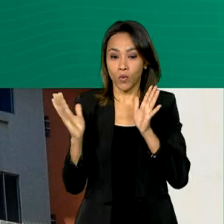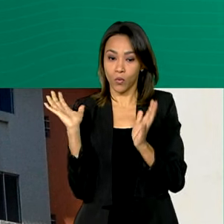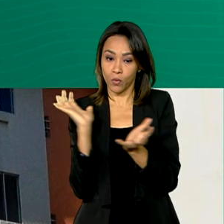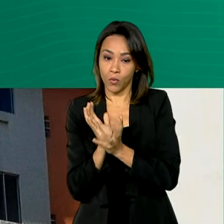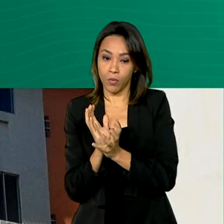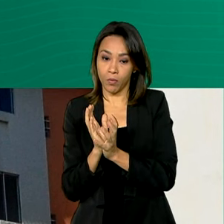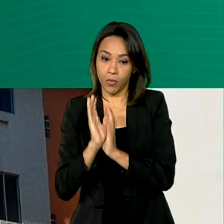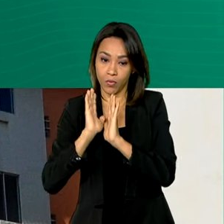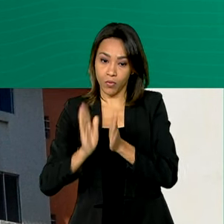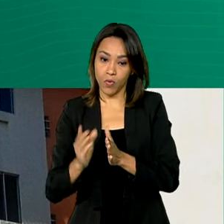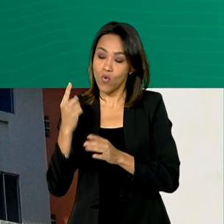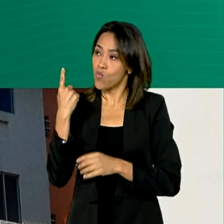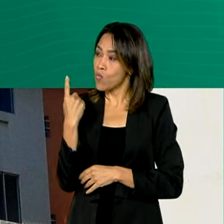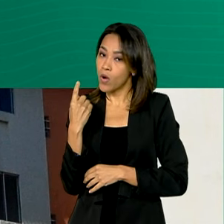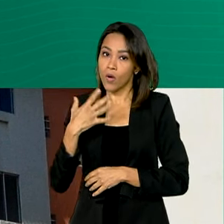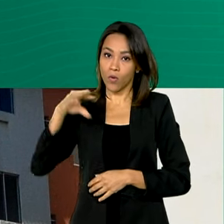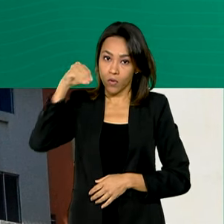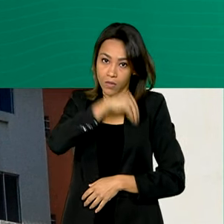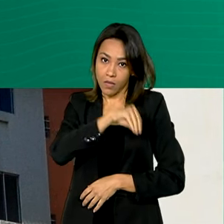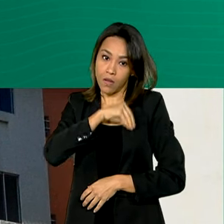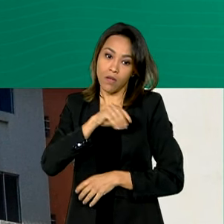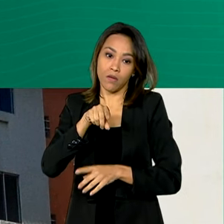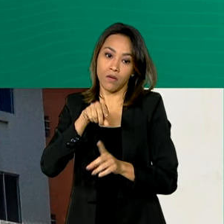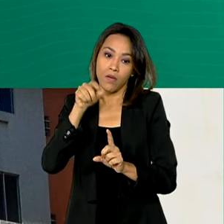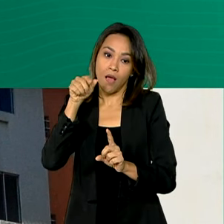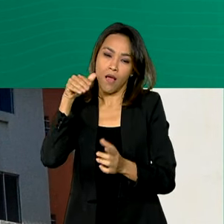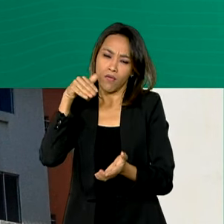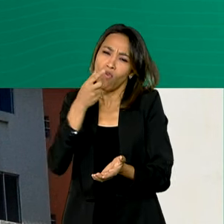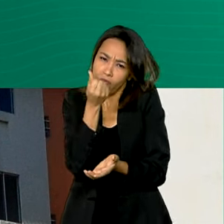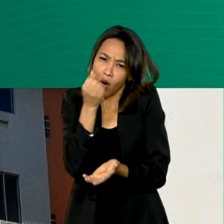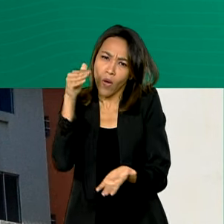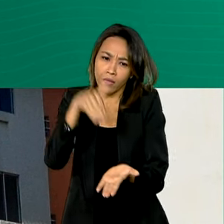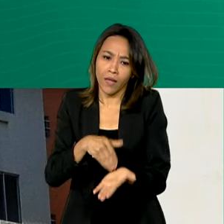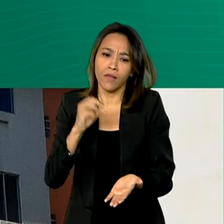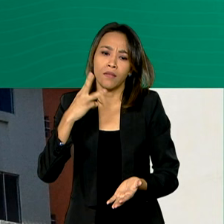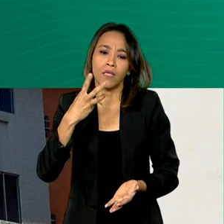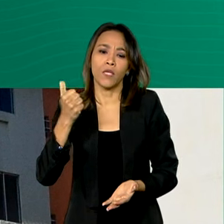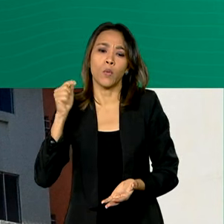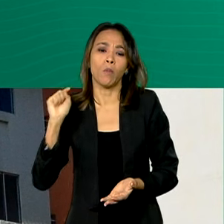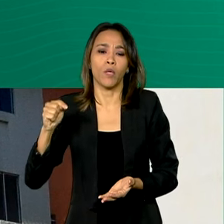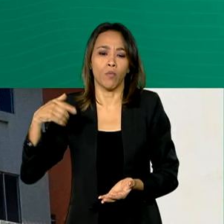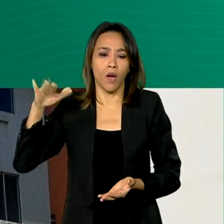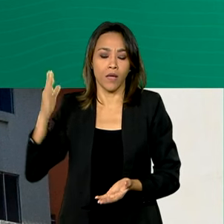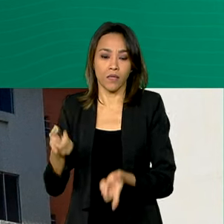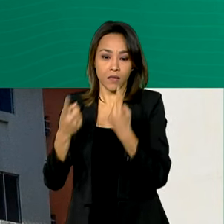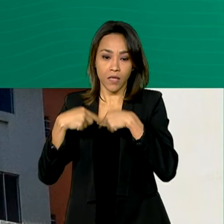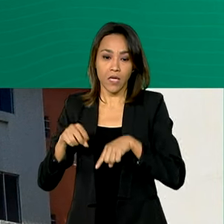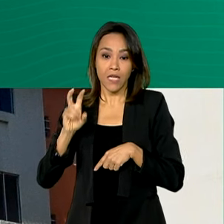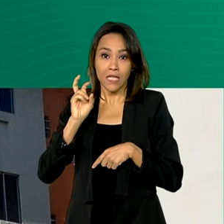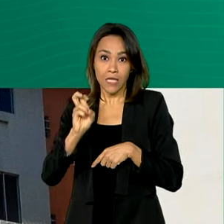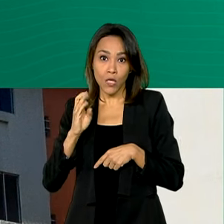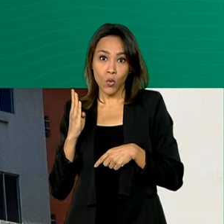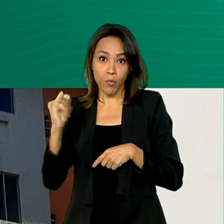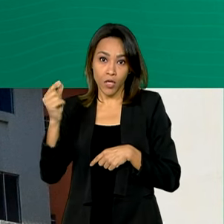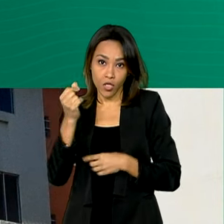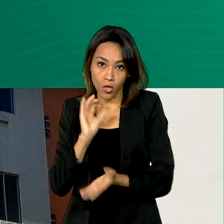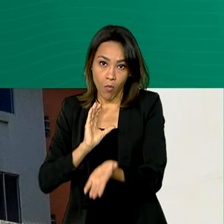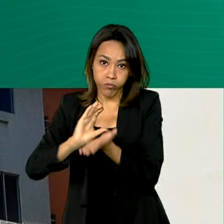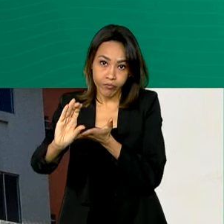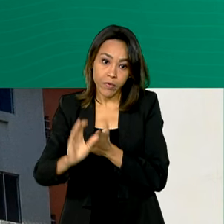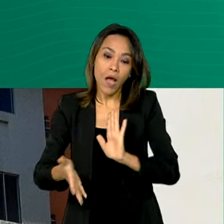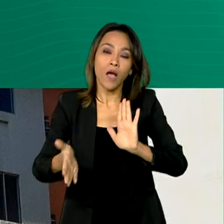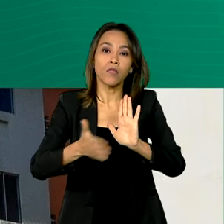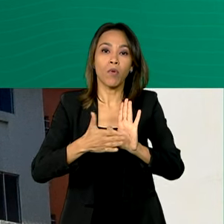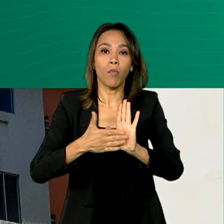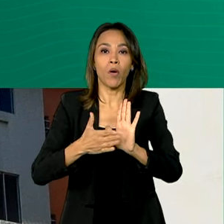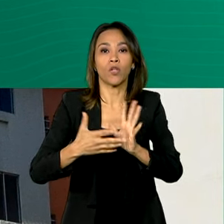anual de até 31.600 reais. O investimento será de 5 bilhões de reais. As propostas foram